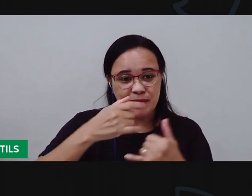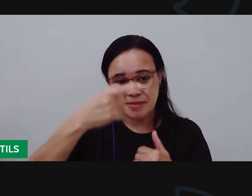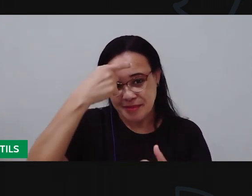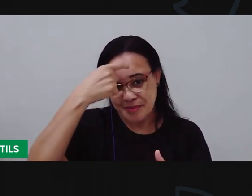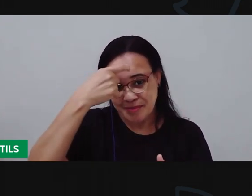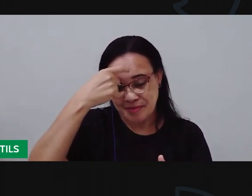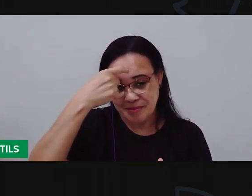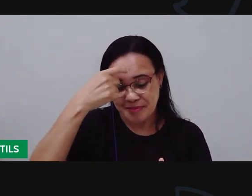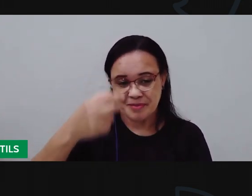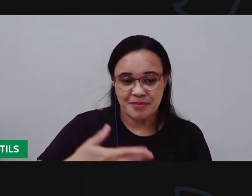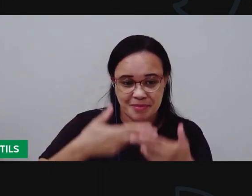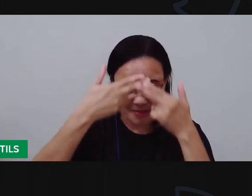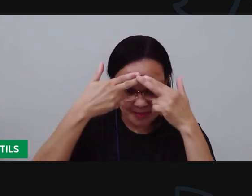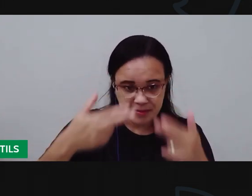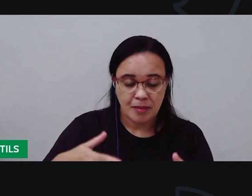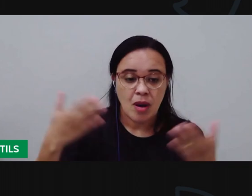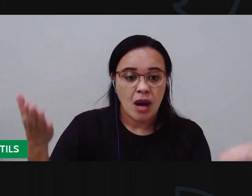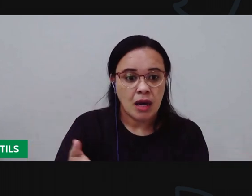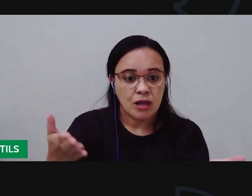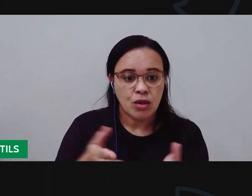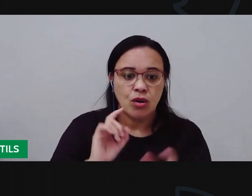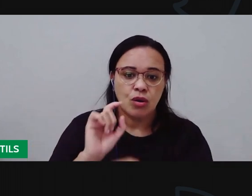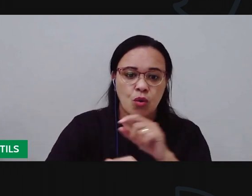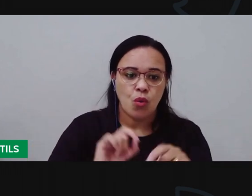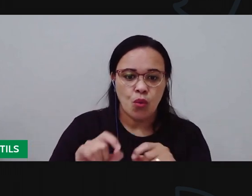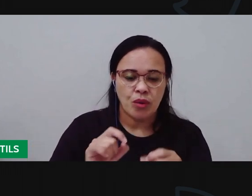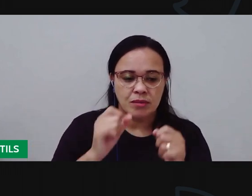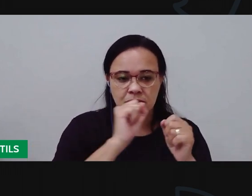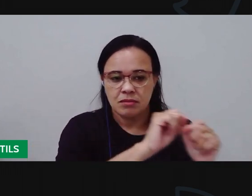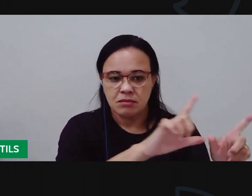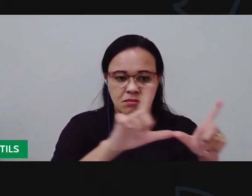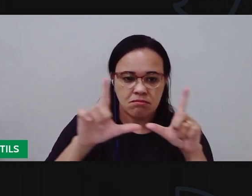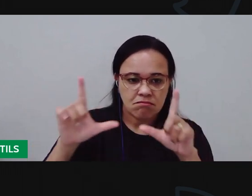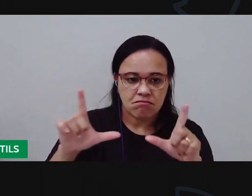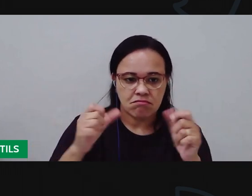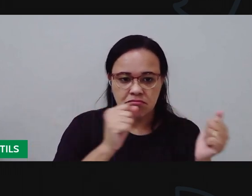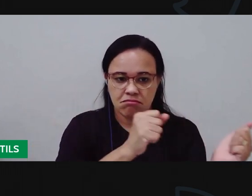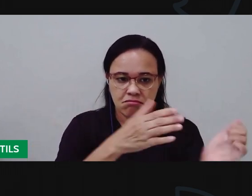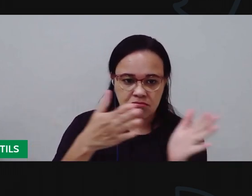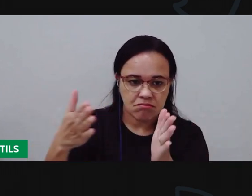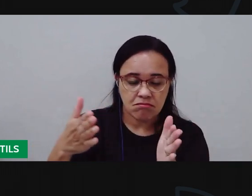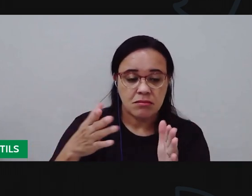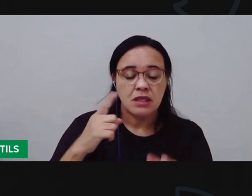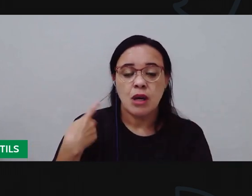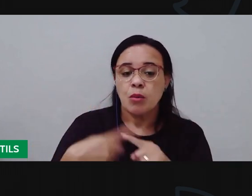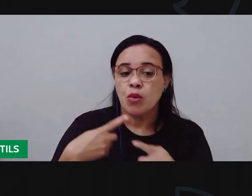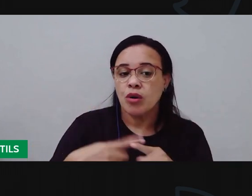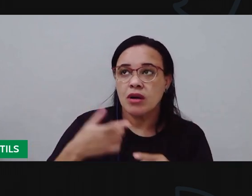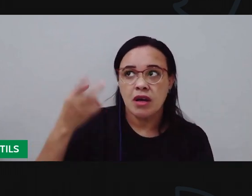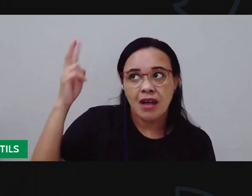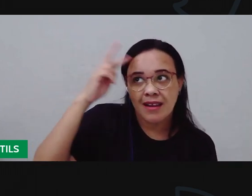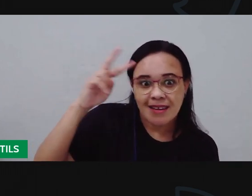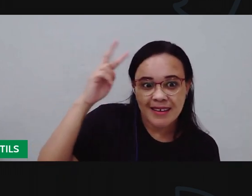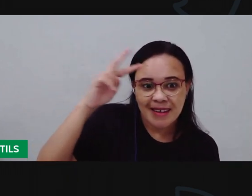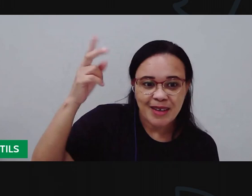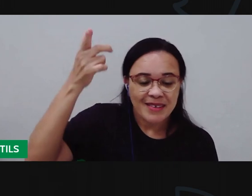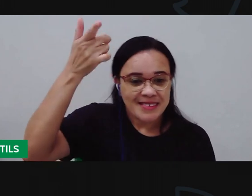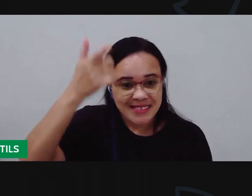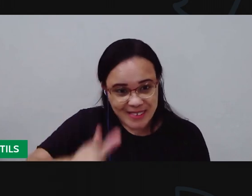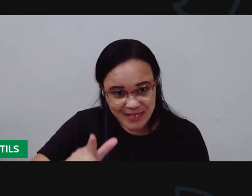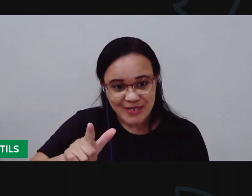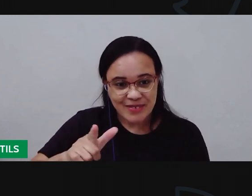Agora, crianças, a gente vai recapitular alguns pontos que a gente falou aqui durante a aula.